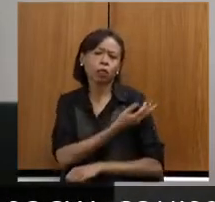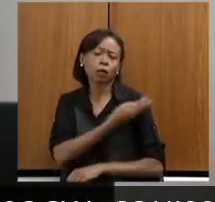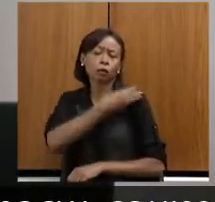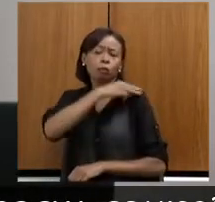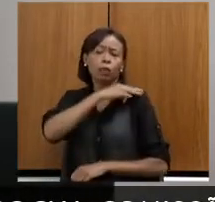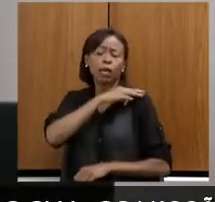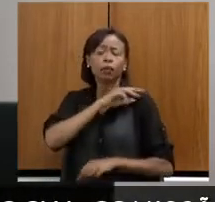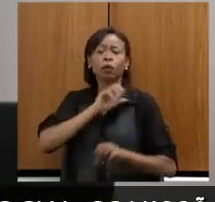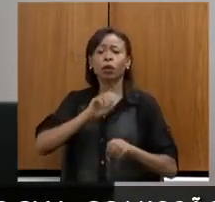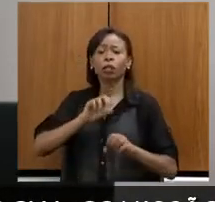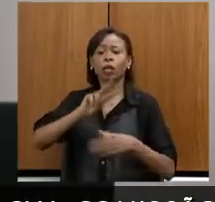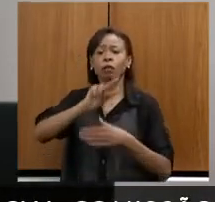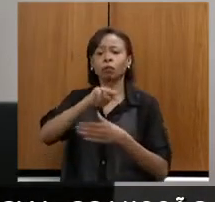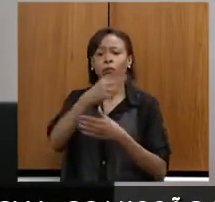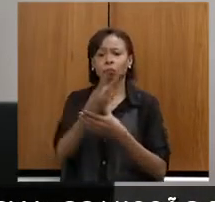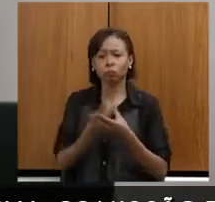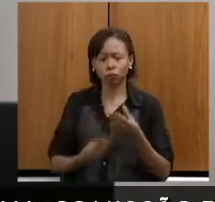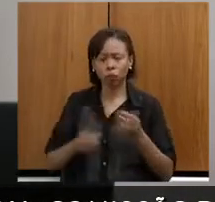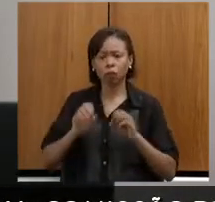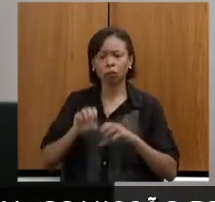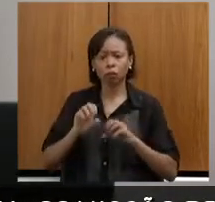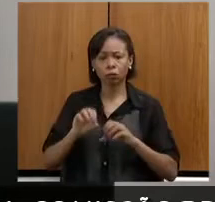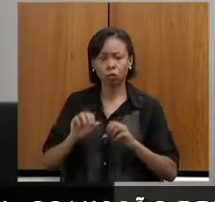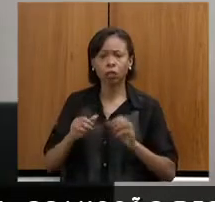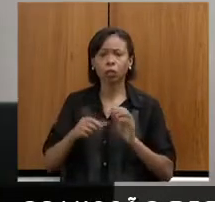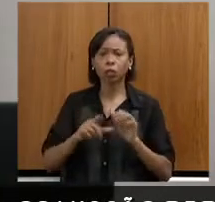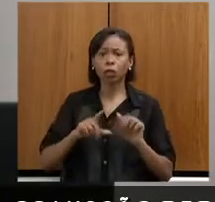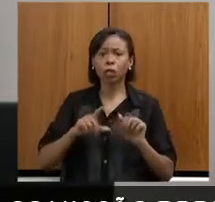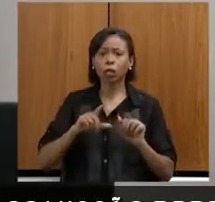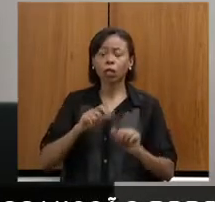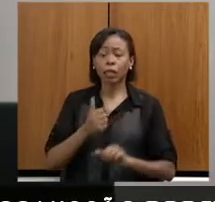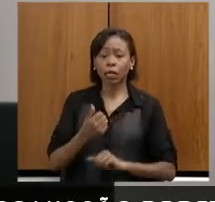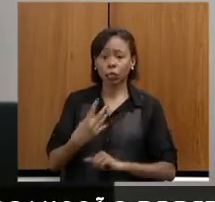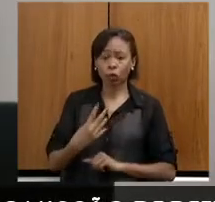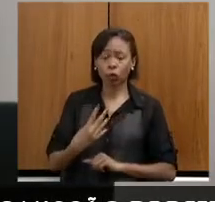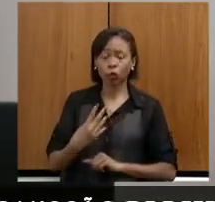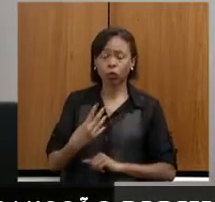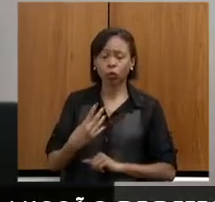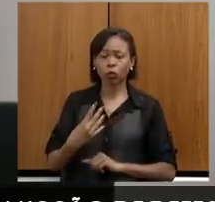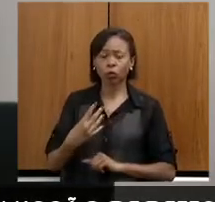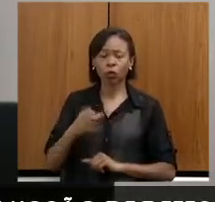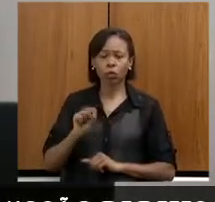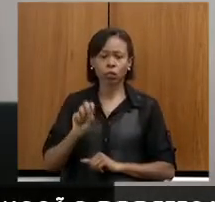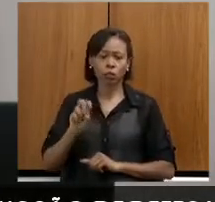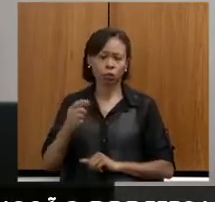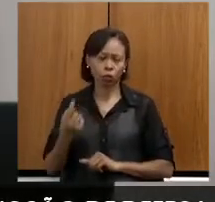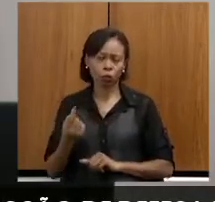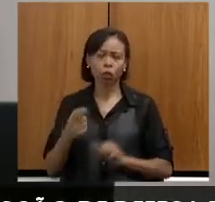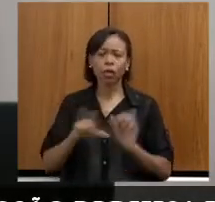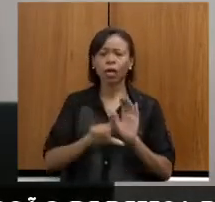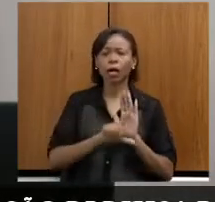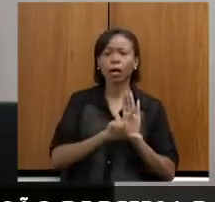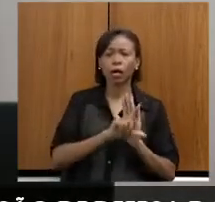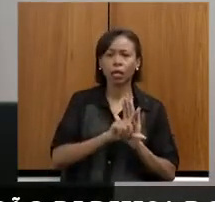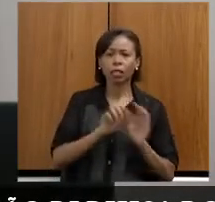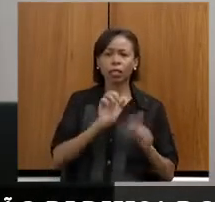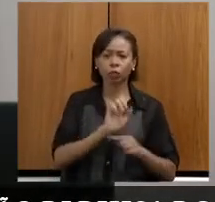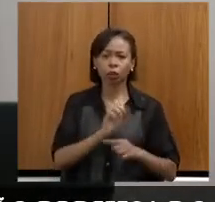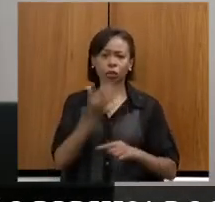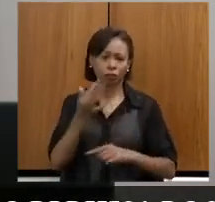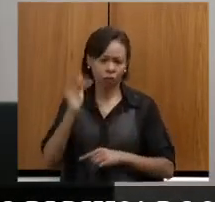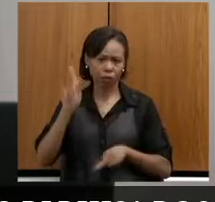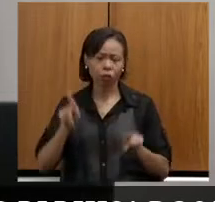termos da Lei Federal 14.191 de 2021 e da Lei Estadual 23.773 de 2021